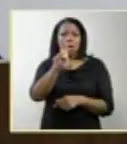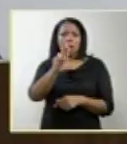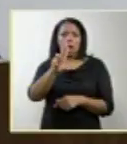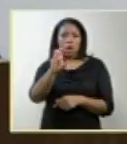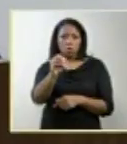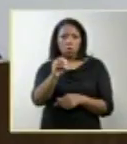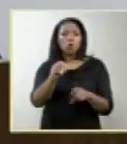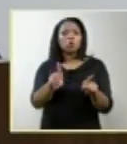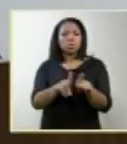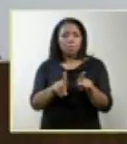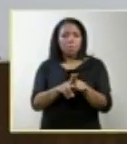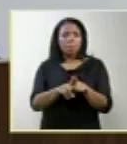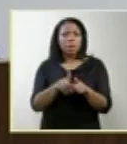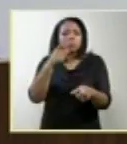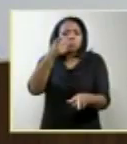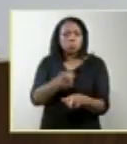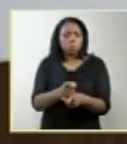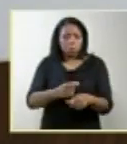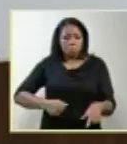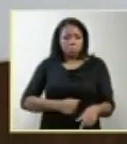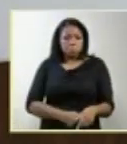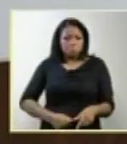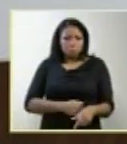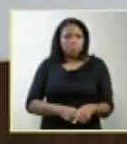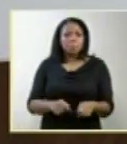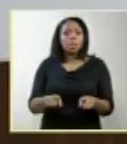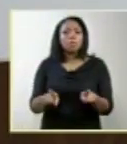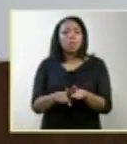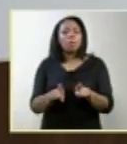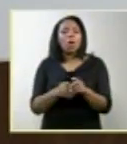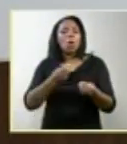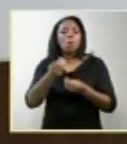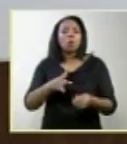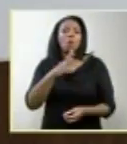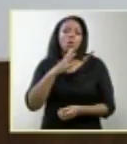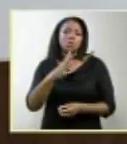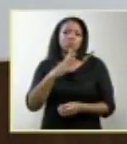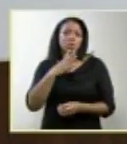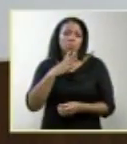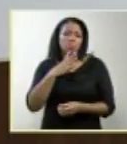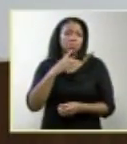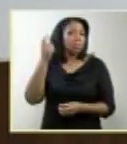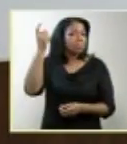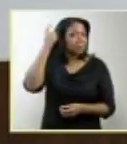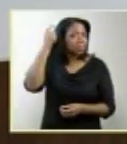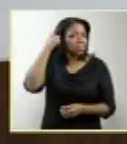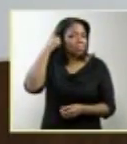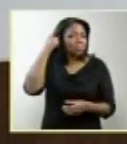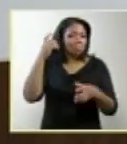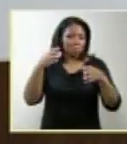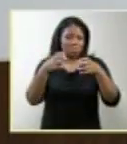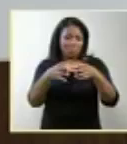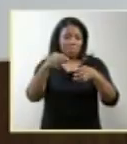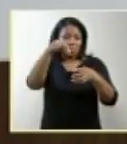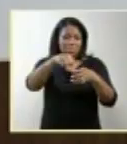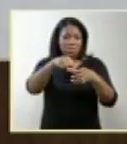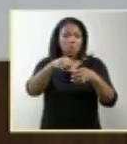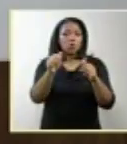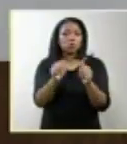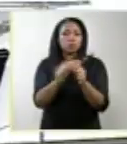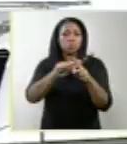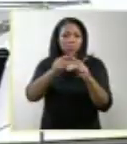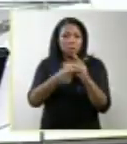A formação cerebral, como conhecemos, o encéfalo, ele é formado por os hemisférios cerebrais, pelo cerebelo,